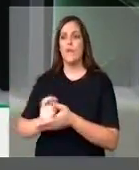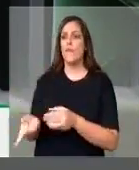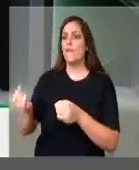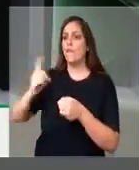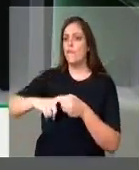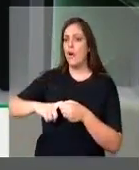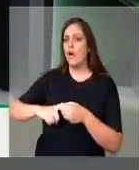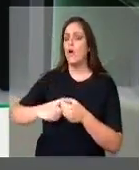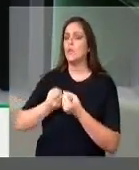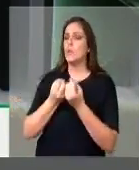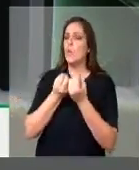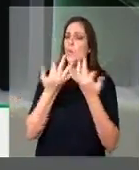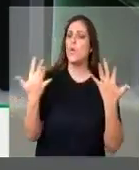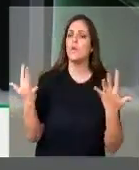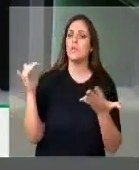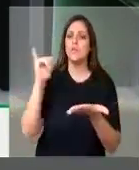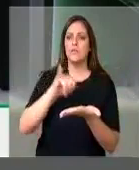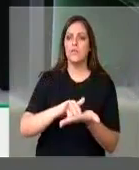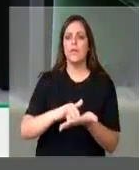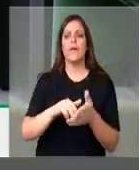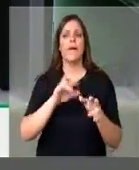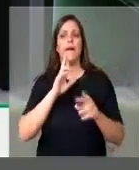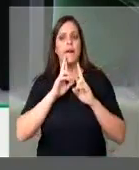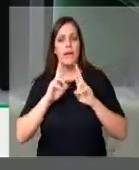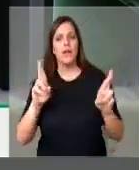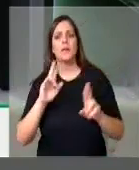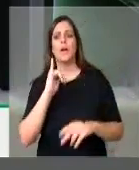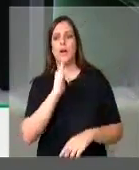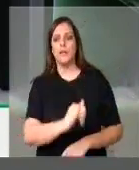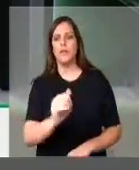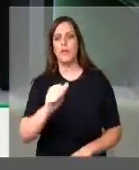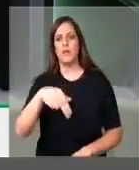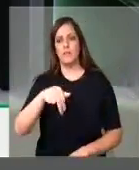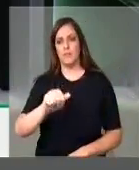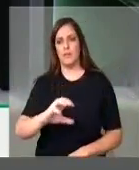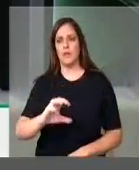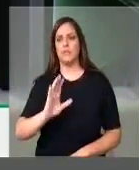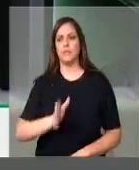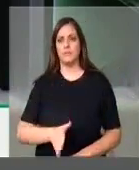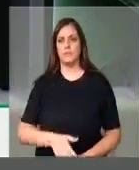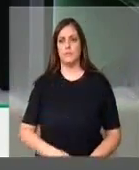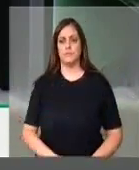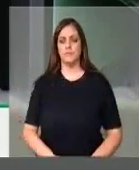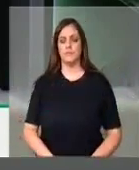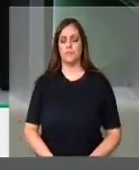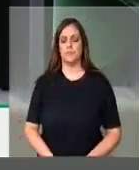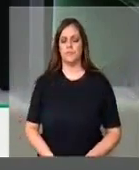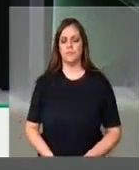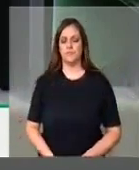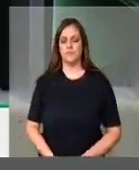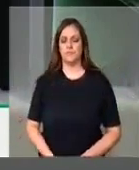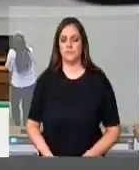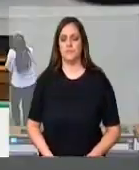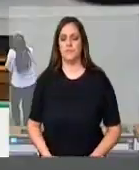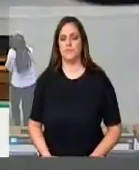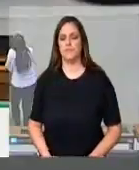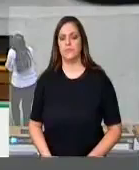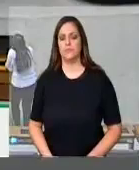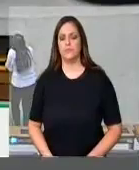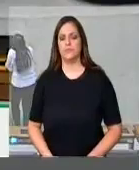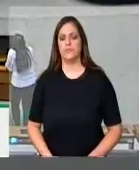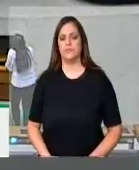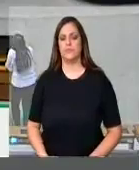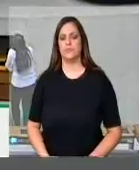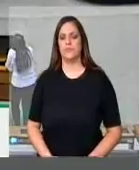Macapá e a ANAC para que tome providências. Muito obrigada, senhor presidente. Muito obrigado. Vamos divulgar na voz do Brasil, deputada.